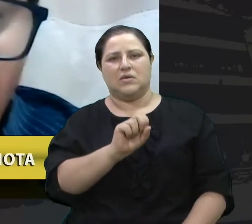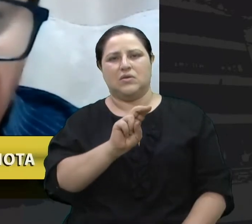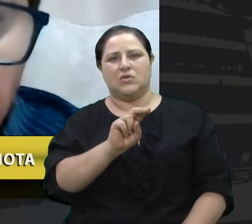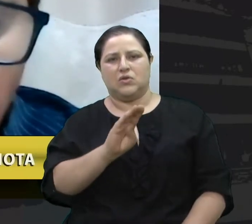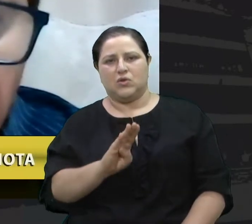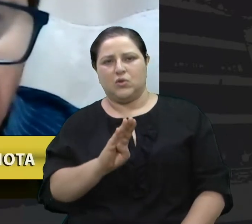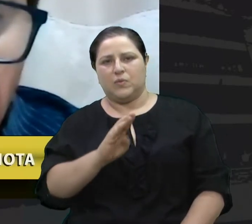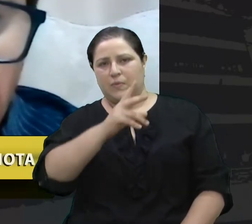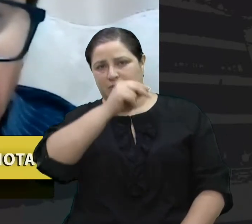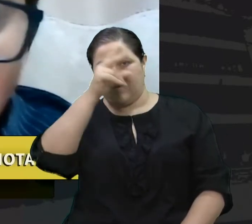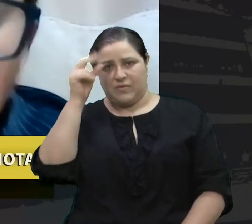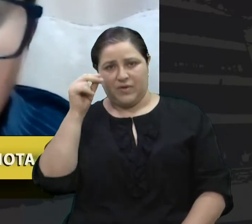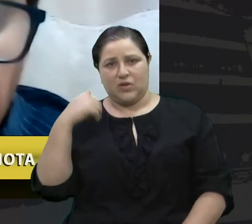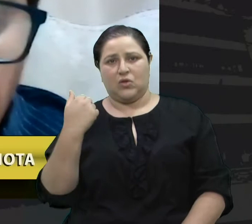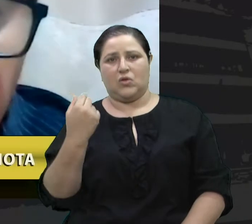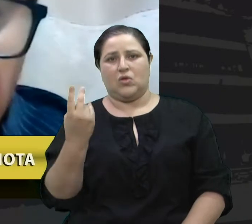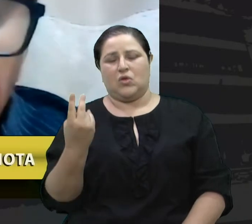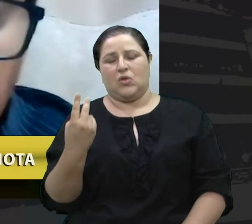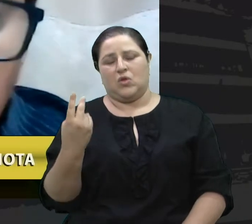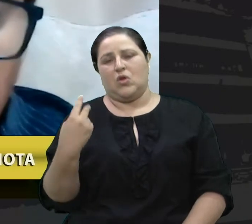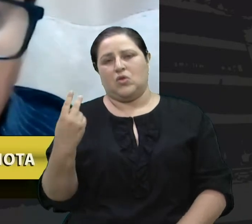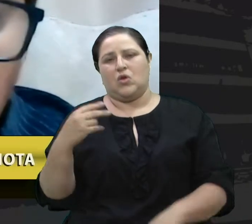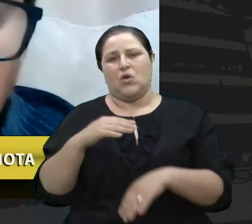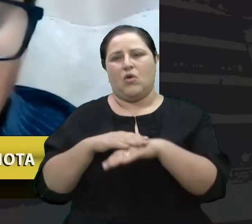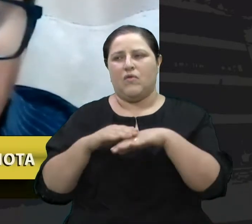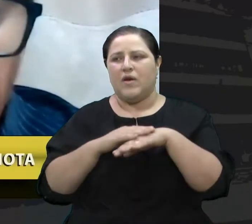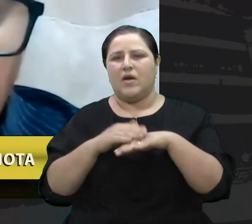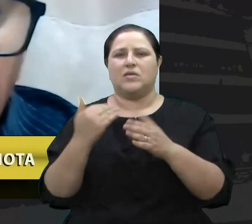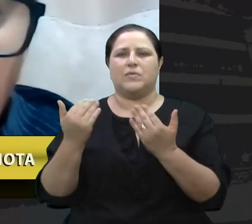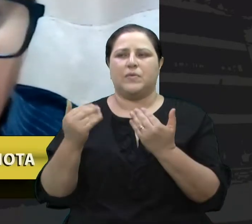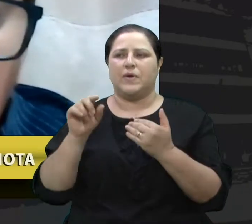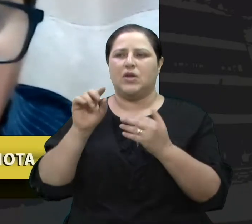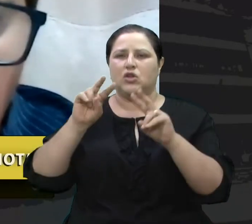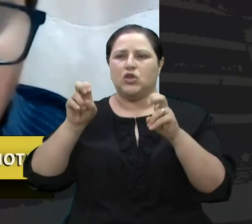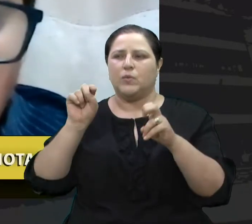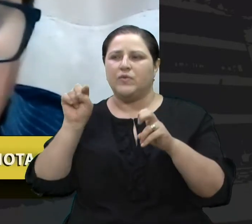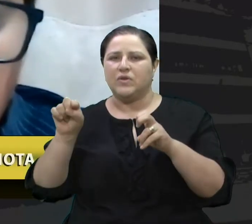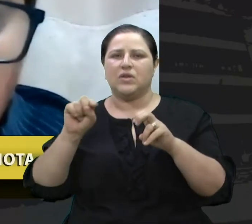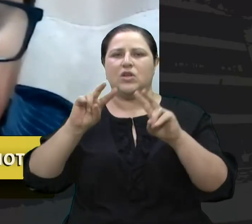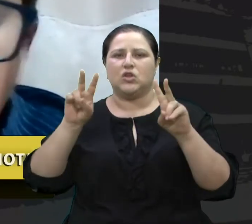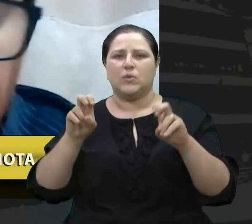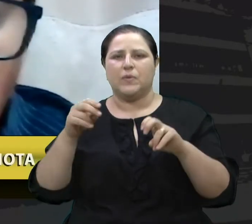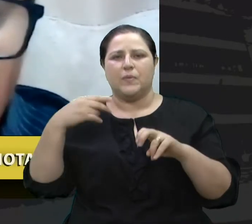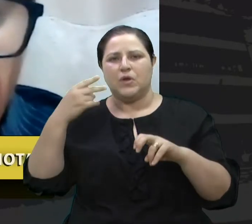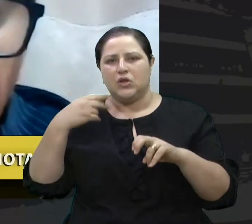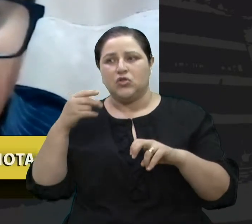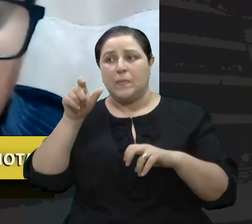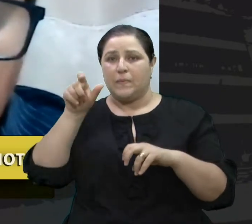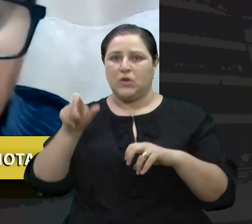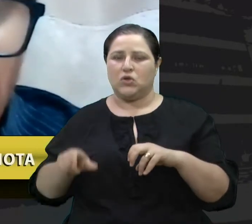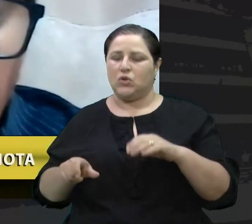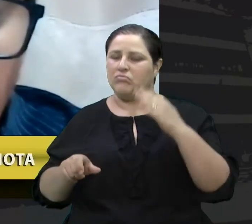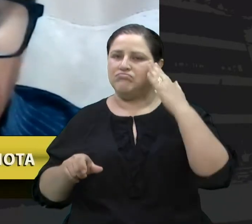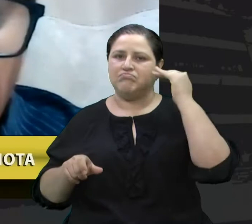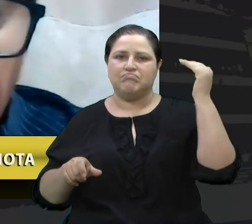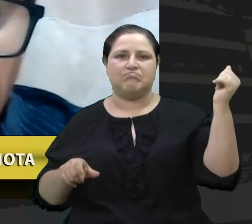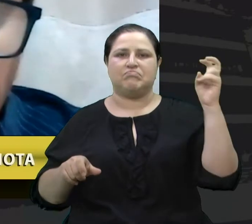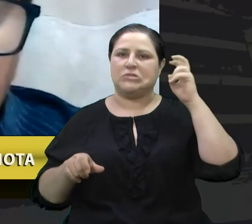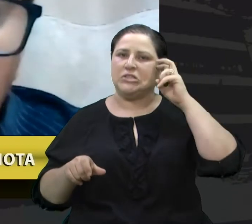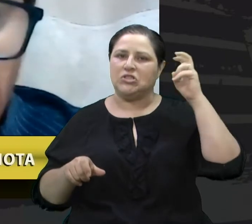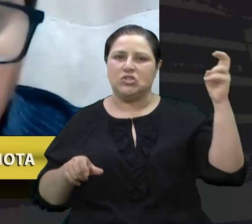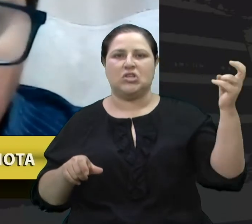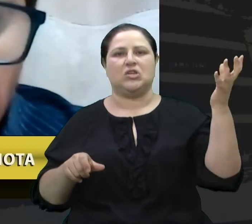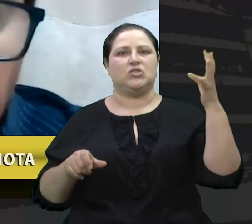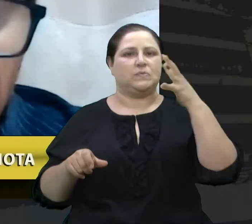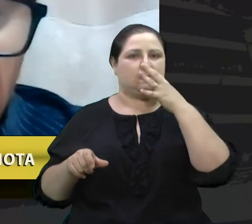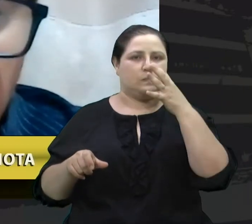conversou bastante sobre você, sobre tudo, sobre política. Ele era uma pessoa fantástica, uma pessoa muito inteligente, muito